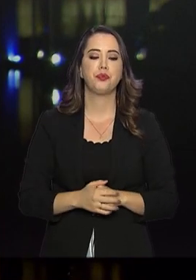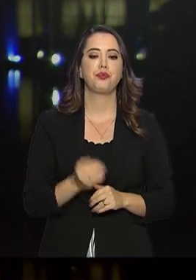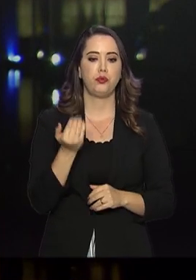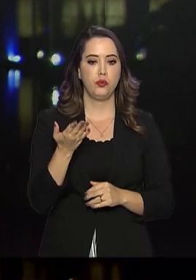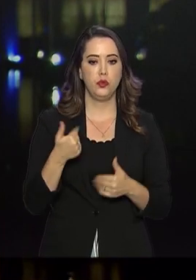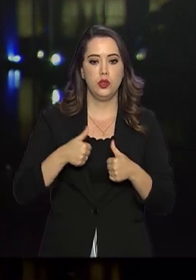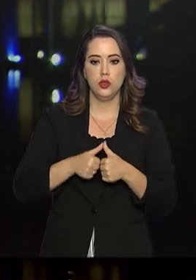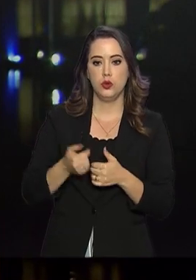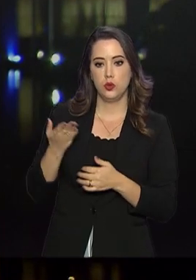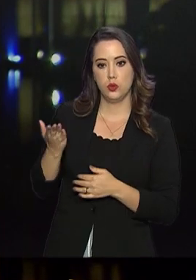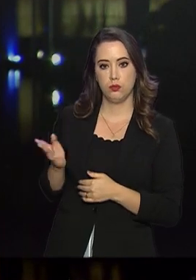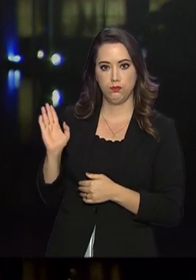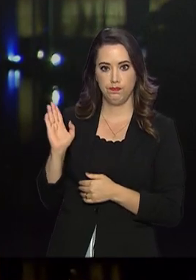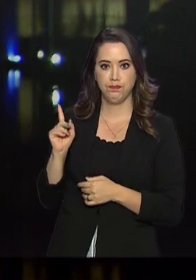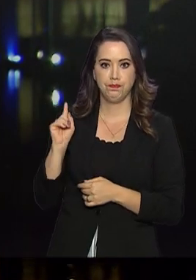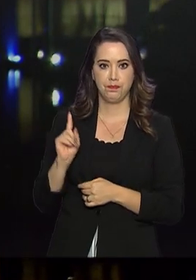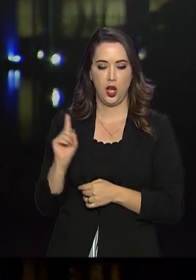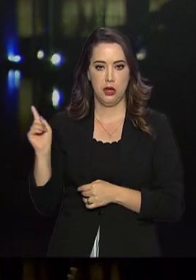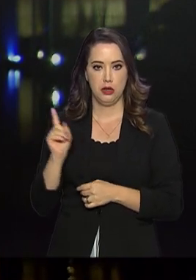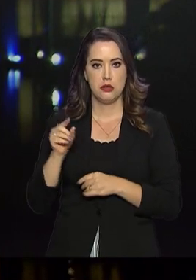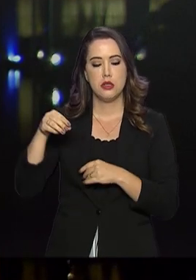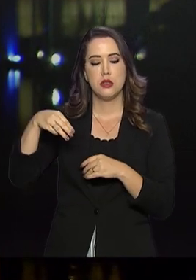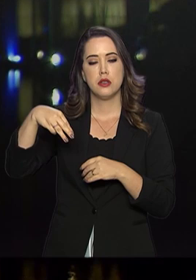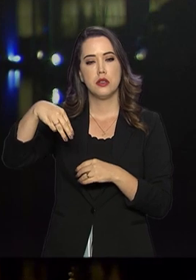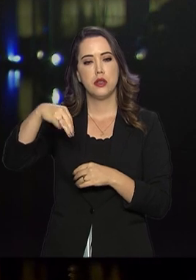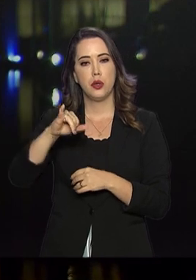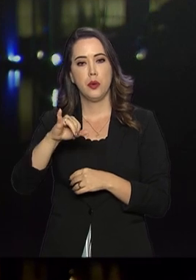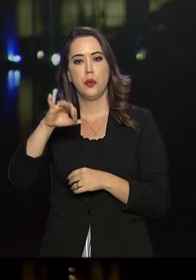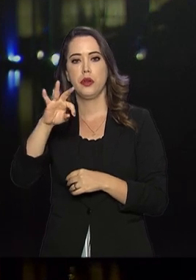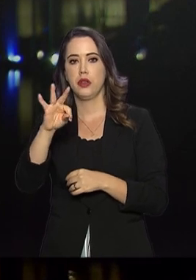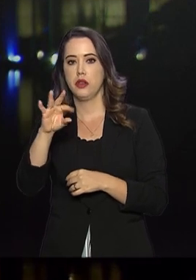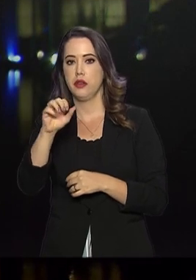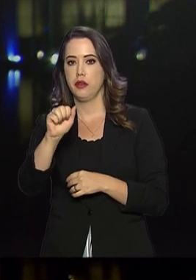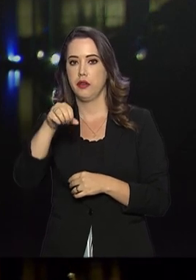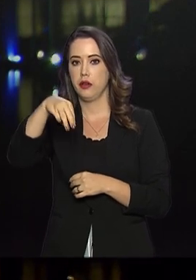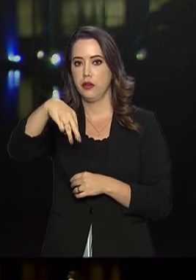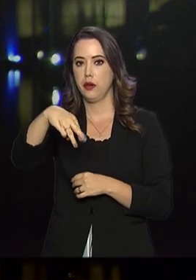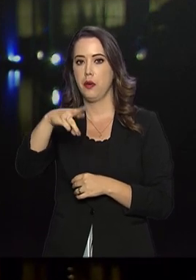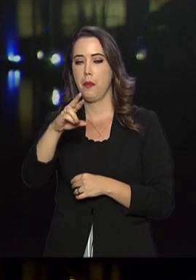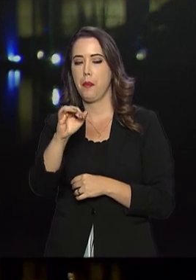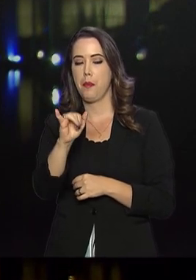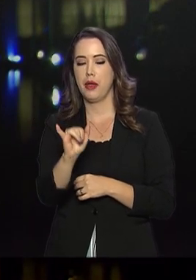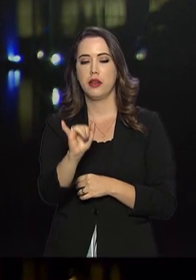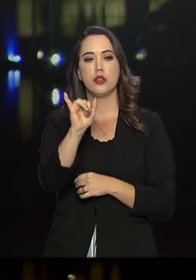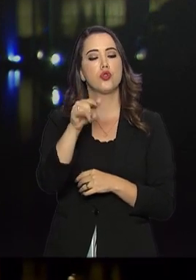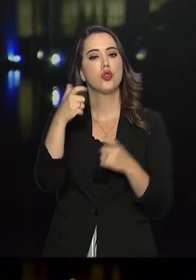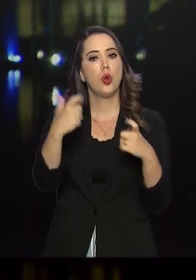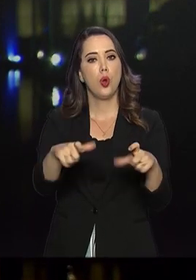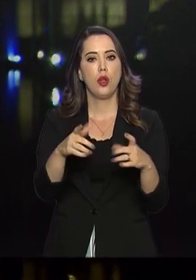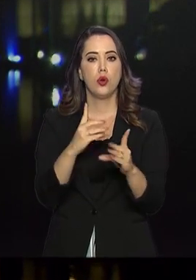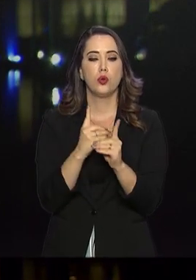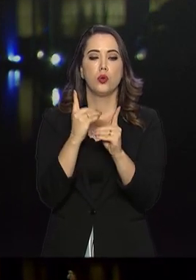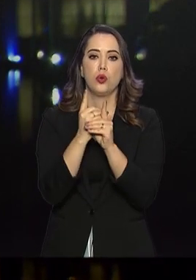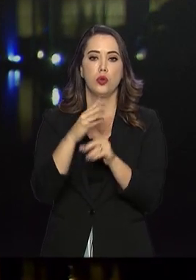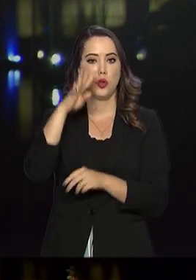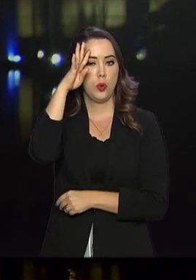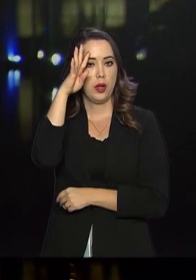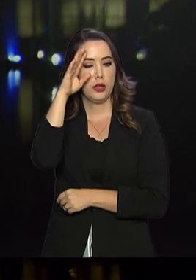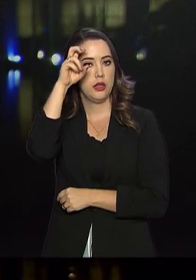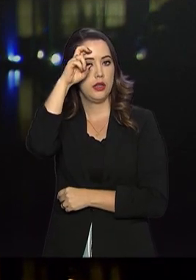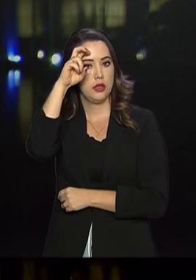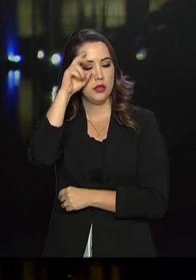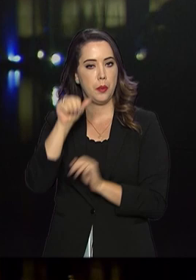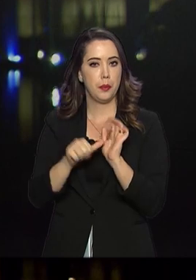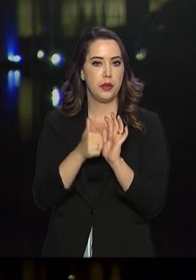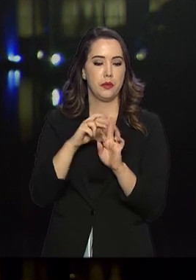ao Itamaraty, ao Ministério das Relações Exteriores, que vai sediar o encontro, como você disse, na quarta e na quinta-feira dessa semana. Hoje a gente teve essa